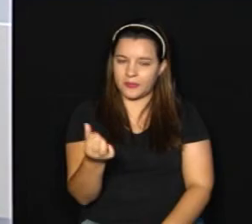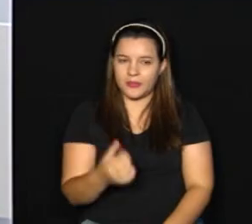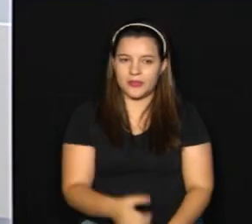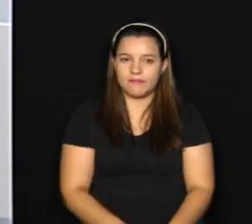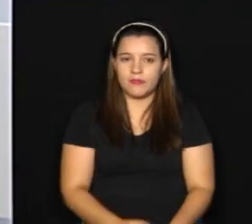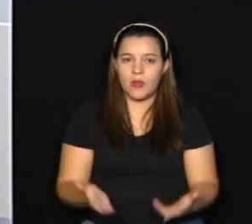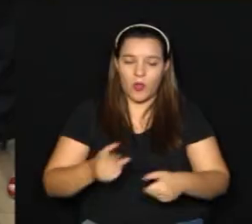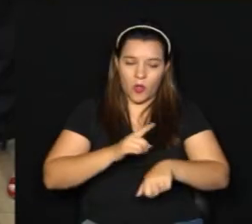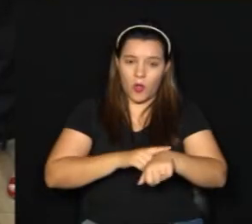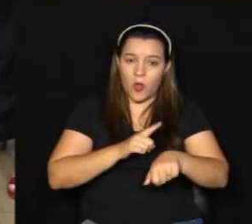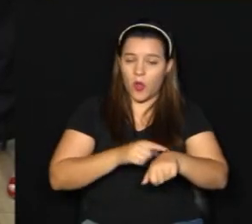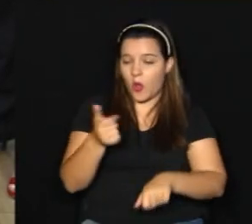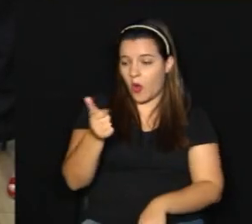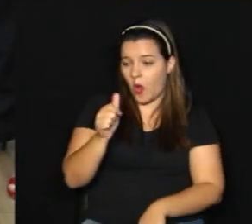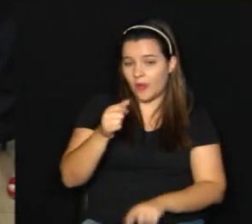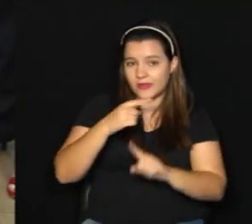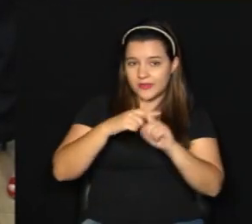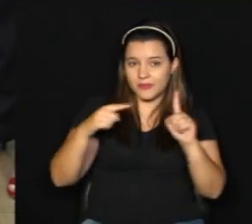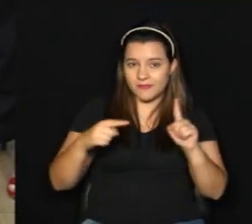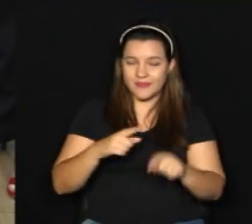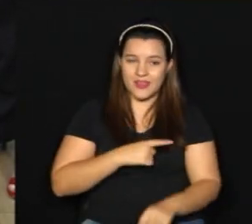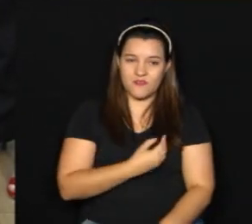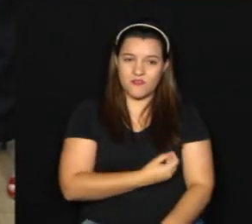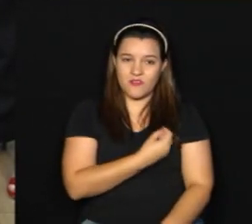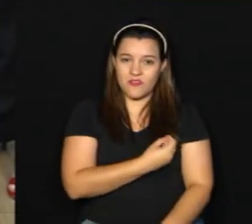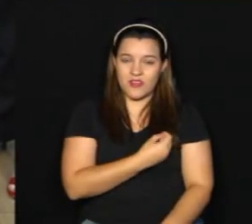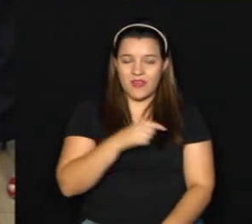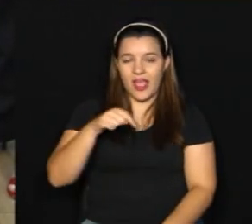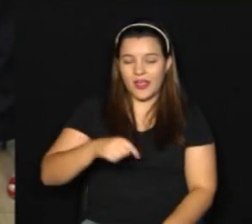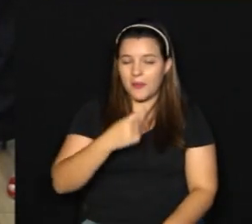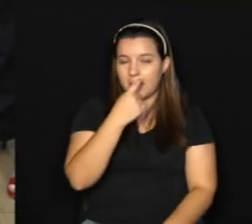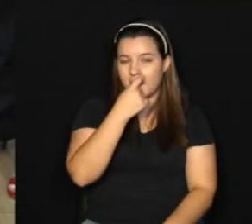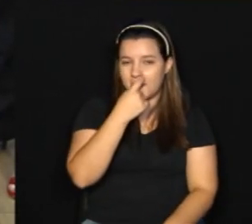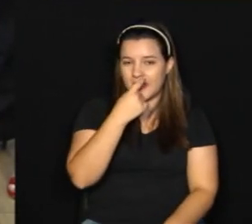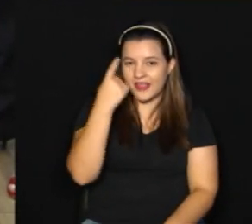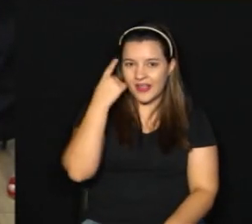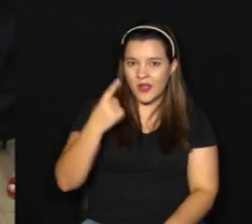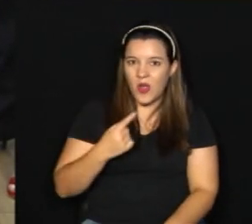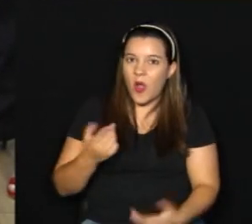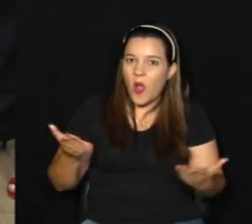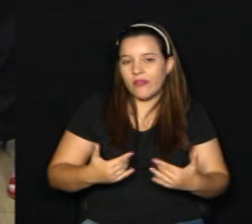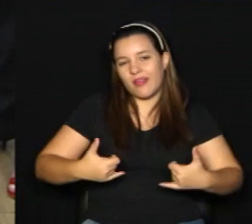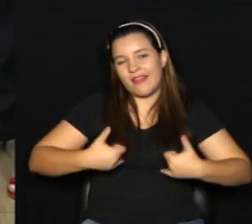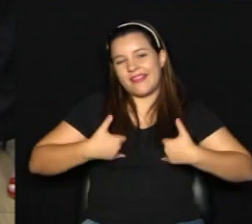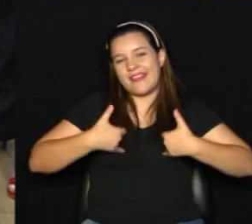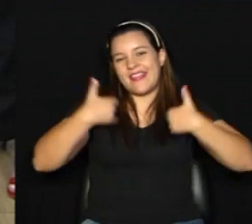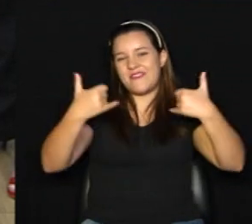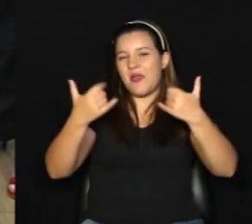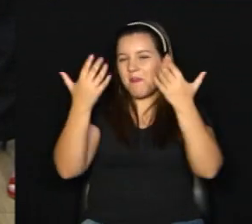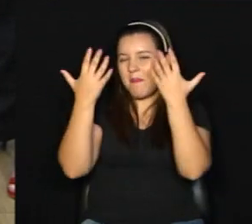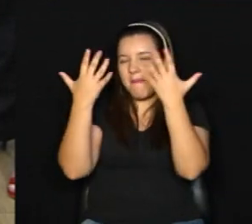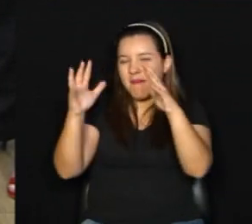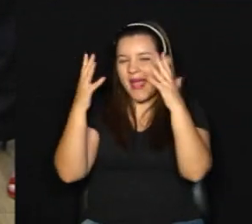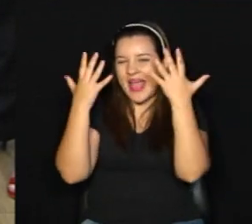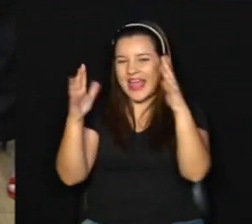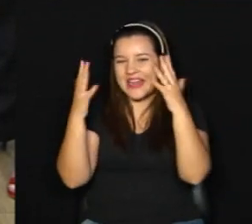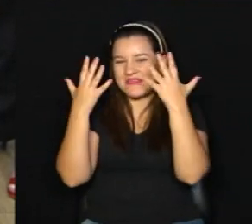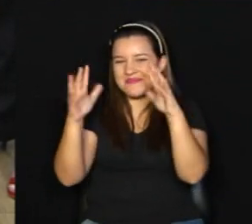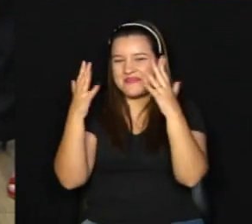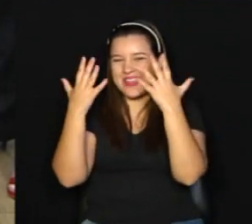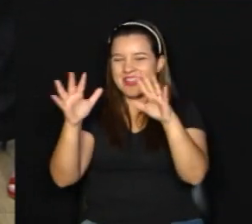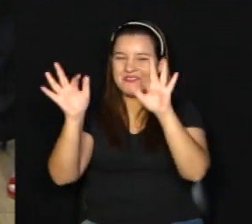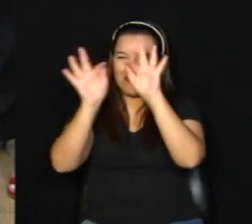11 horas e 36 minutos, já está aqui nos nossos estúdios, aniversariante do dia, Mirna Abreu, meus parabéns,